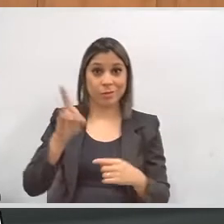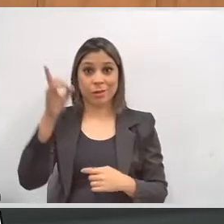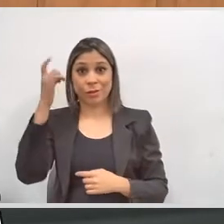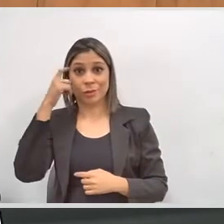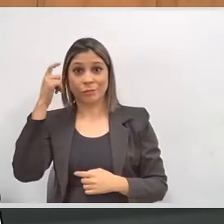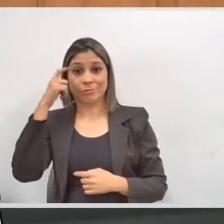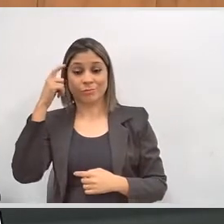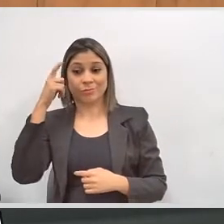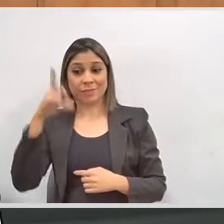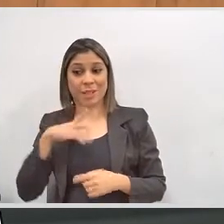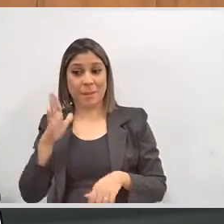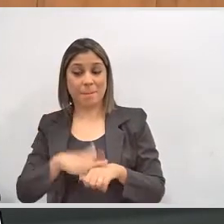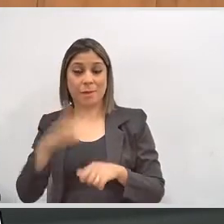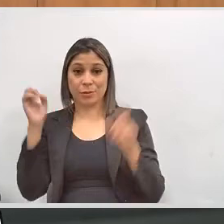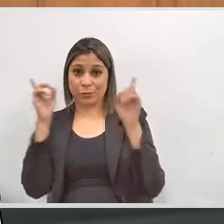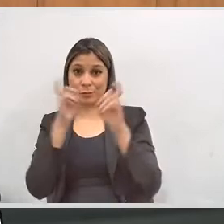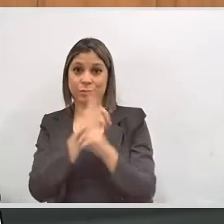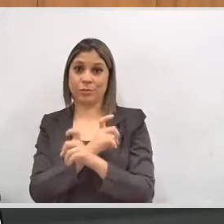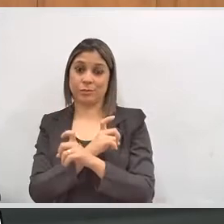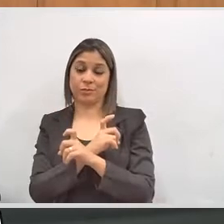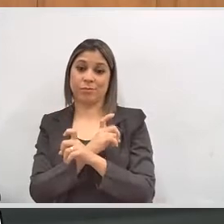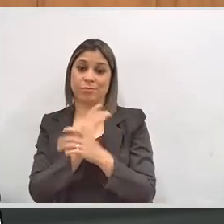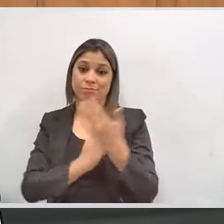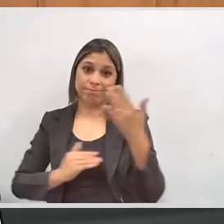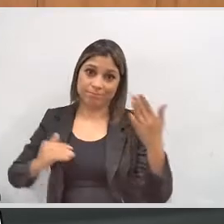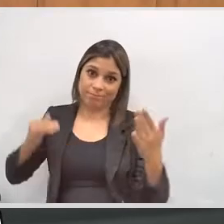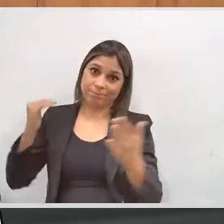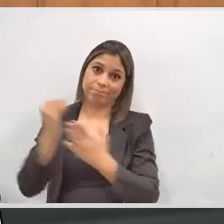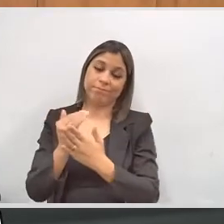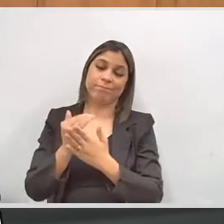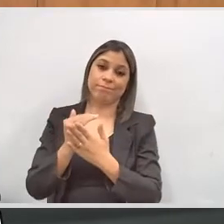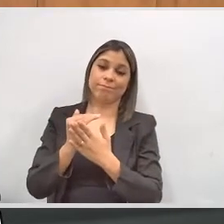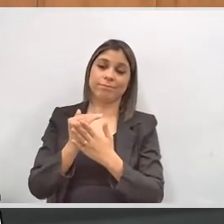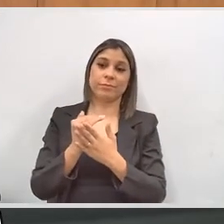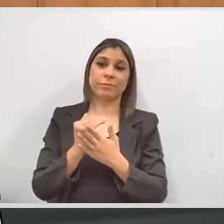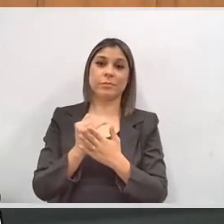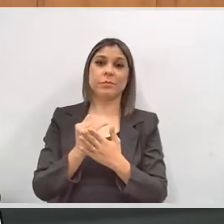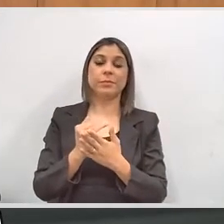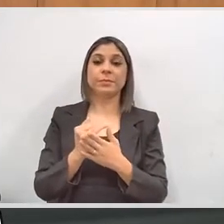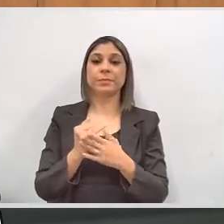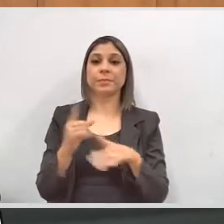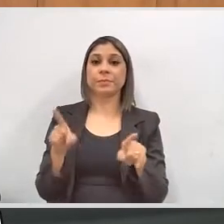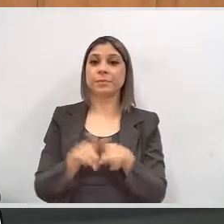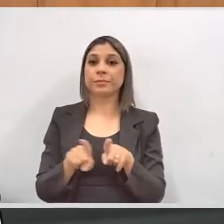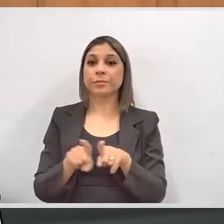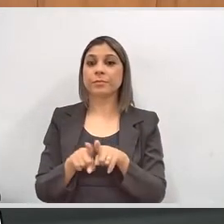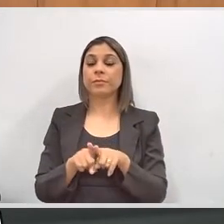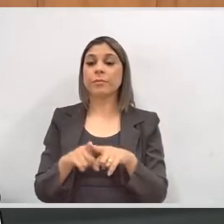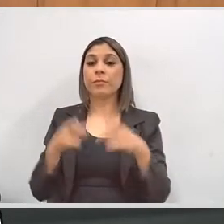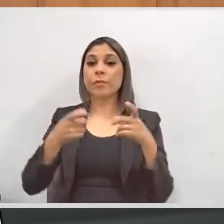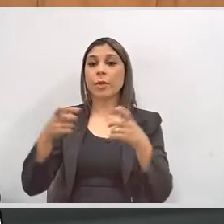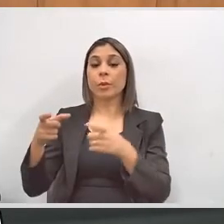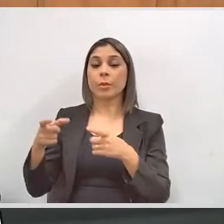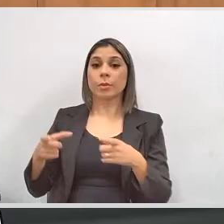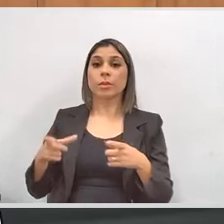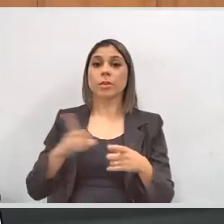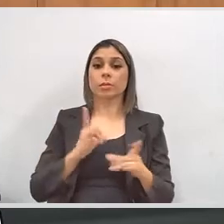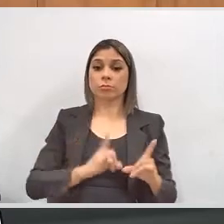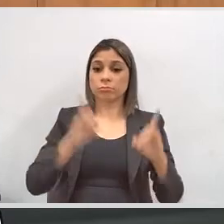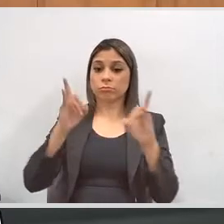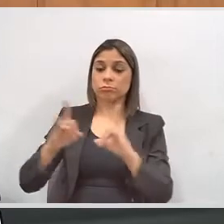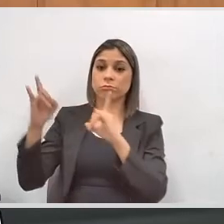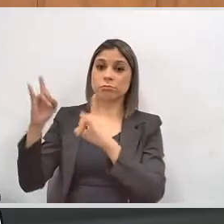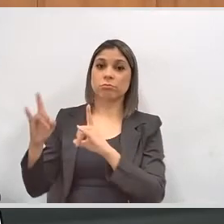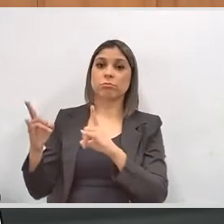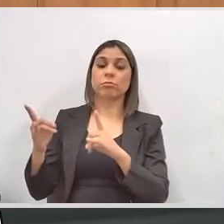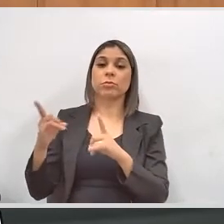intelectual oferece outras dificuldades que vão além desses limites físicos. Até mesmo na oferta do imóvel, dos imóveis